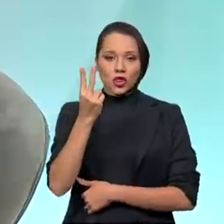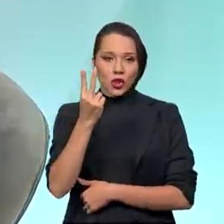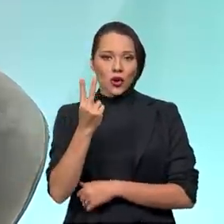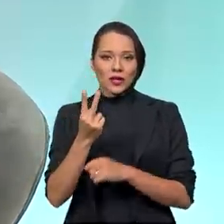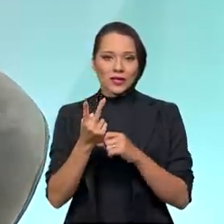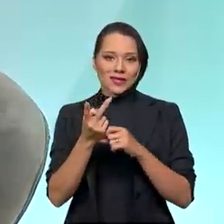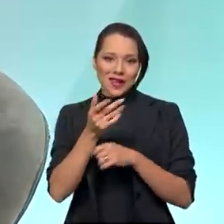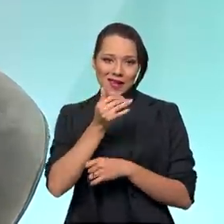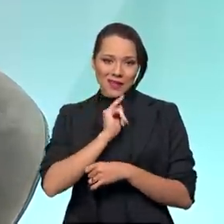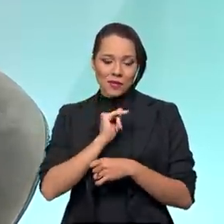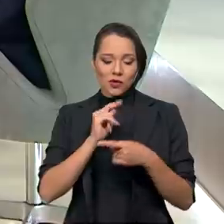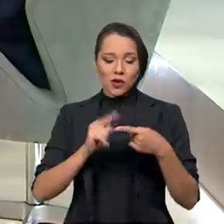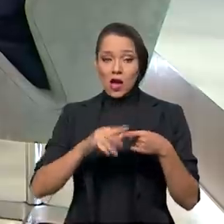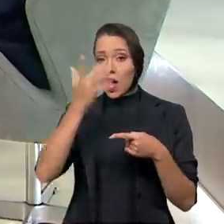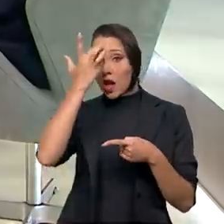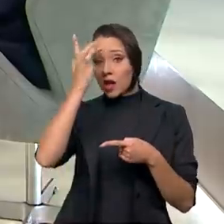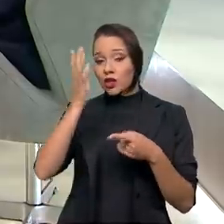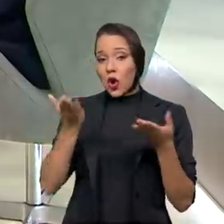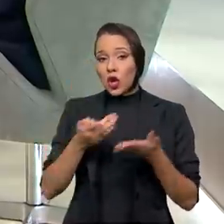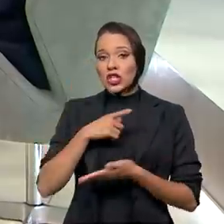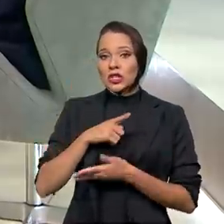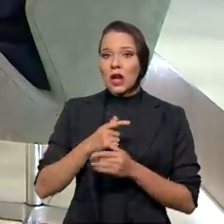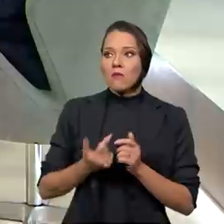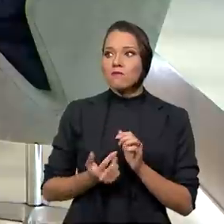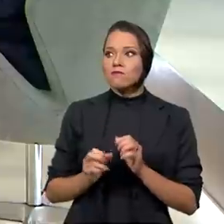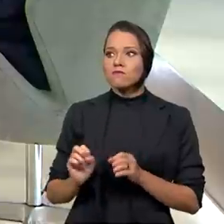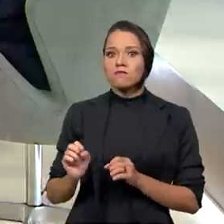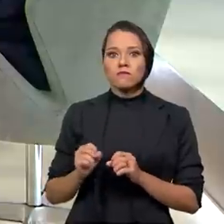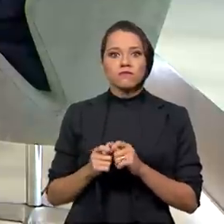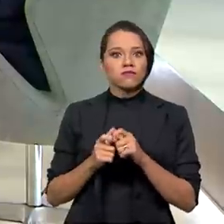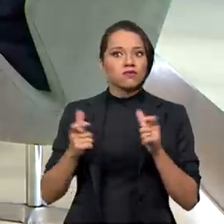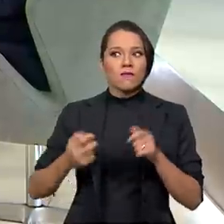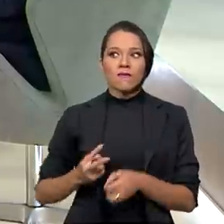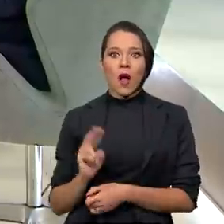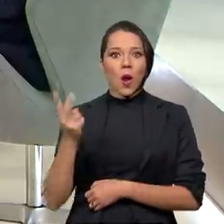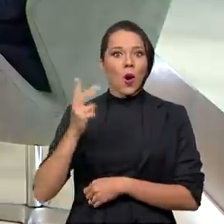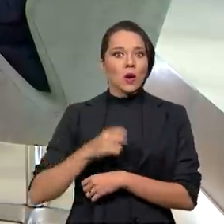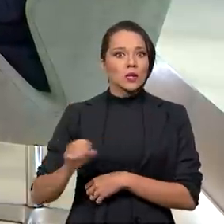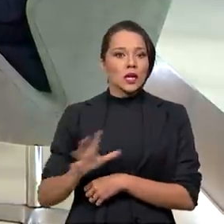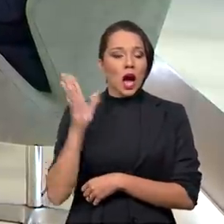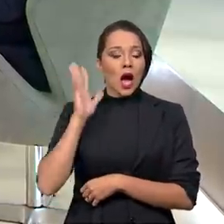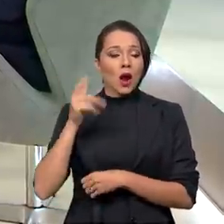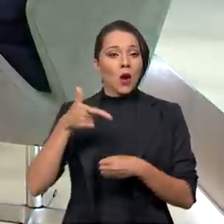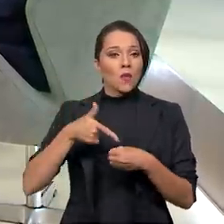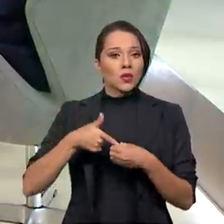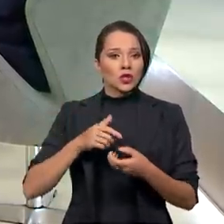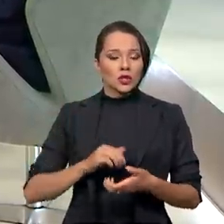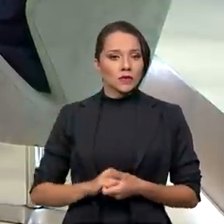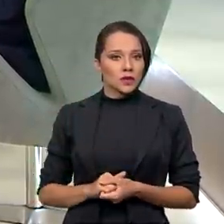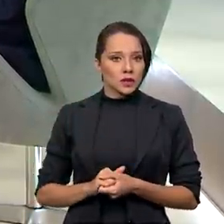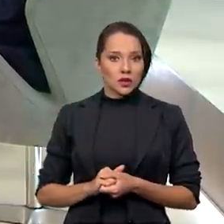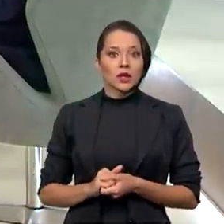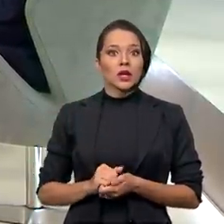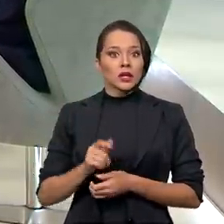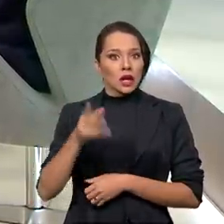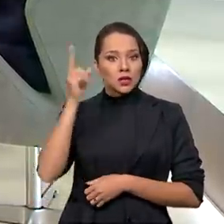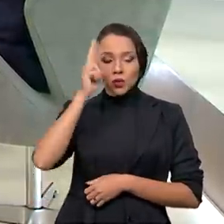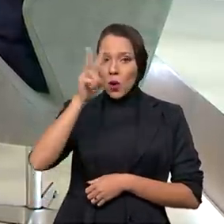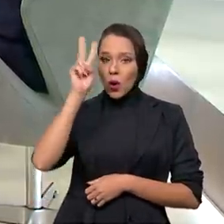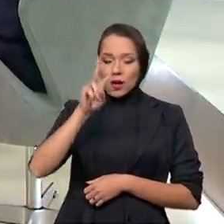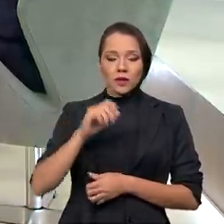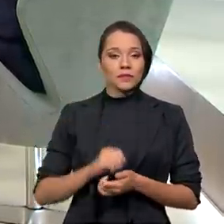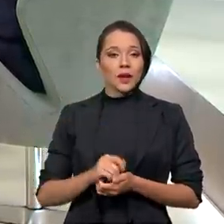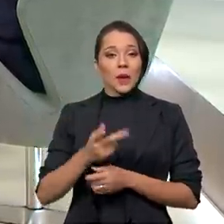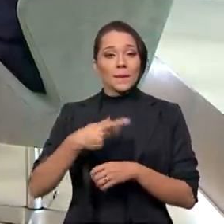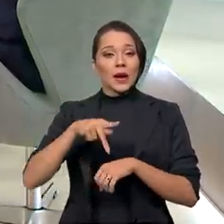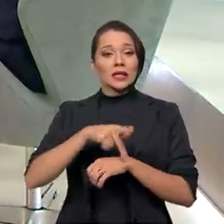distintos. A Índia, por exemplo, tem hoje os maiores preços da história dela relacionado a combustível, os maiores preços de combustível da história. A